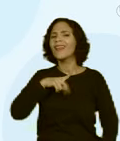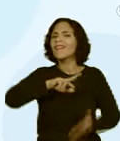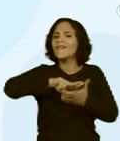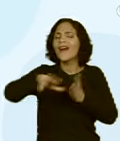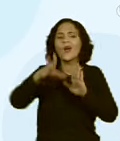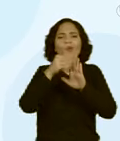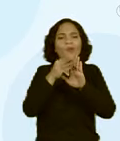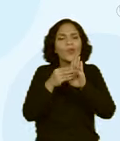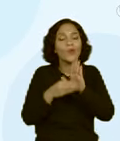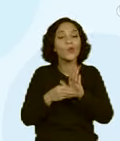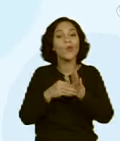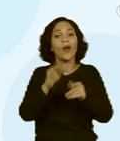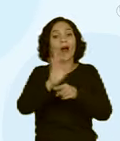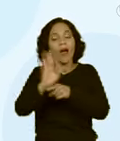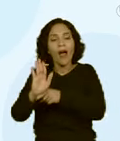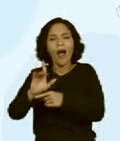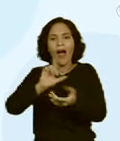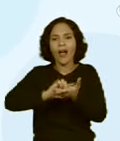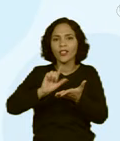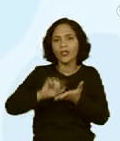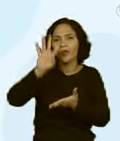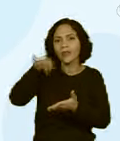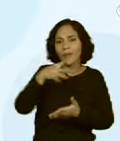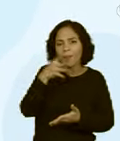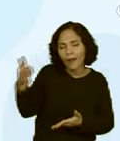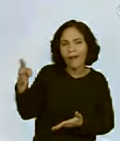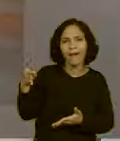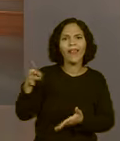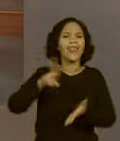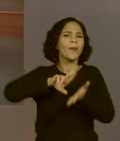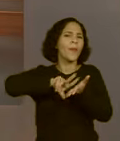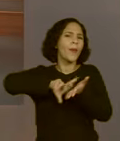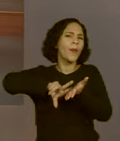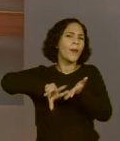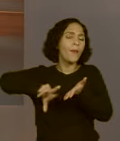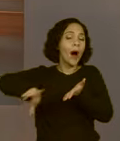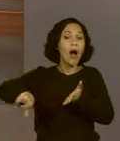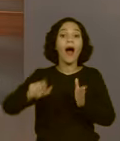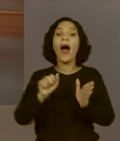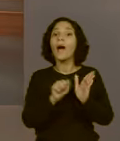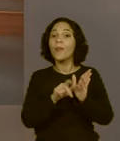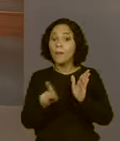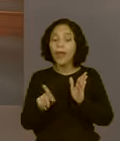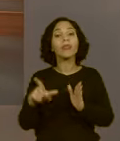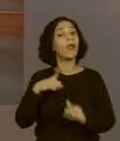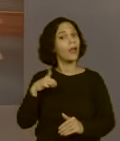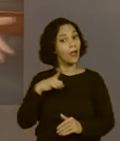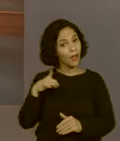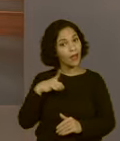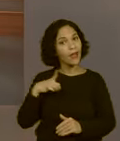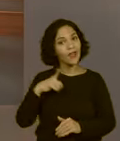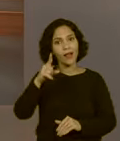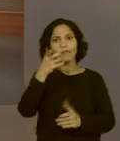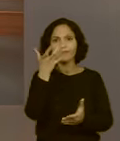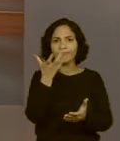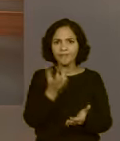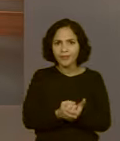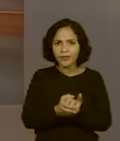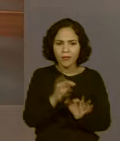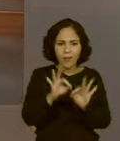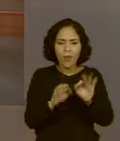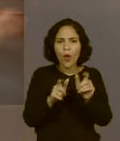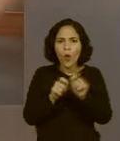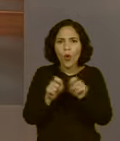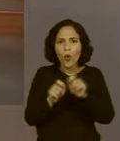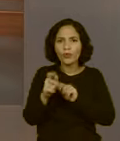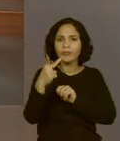vídeos, tem ferramentas, tabelas, planilhas, aplicativo inclusive, para você baixar e fazer o